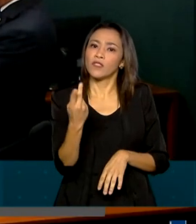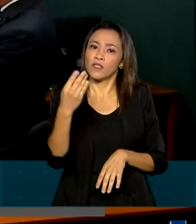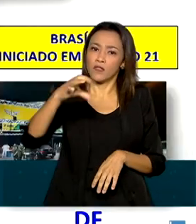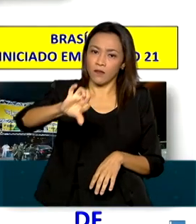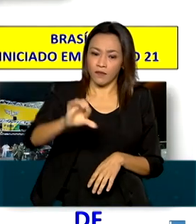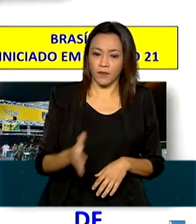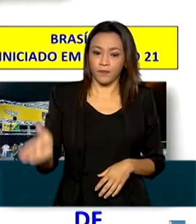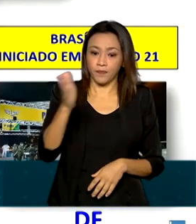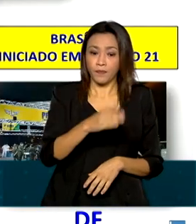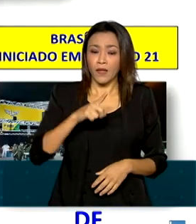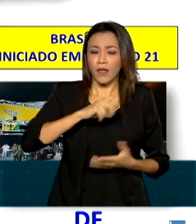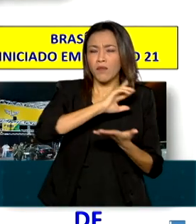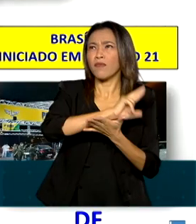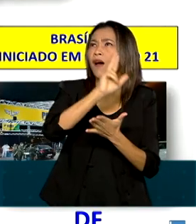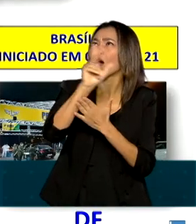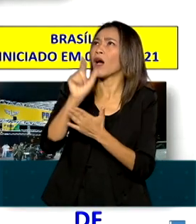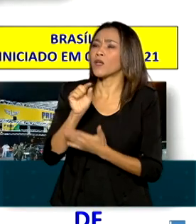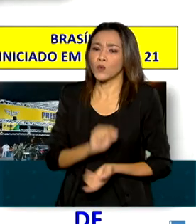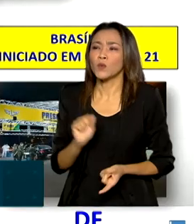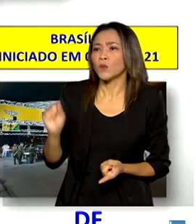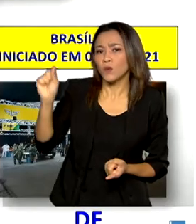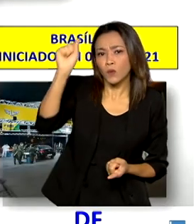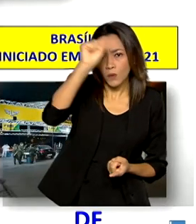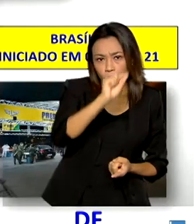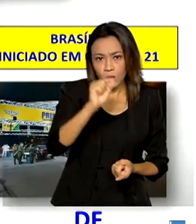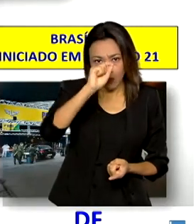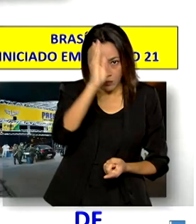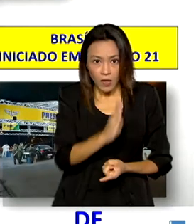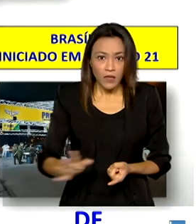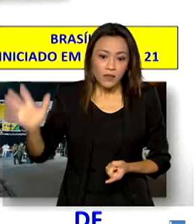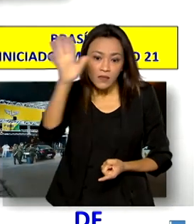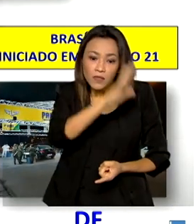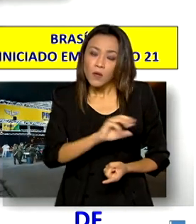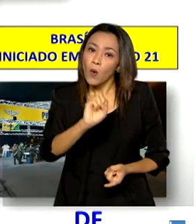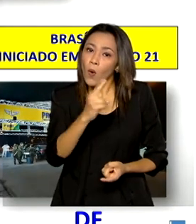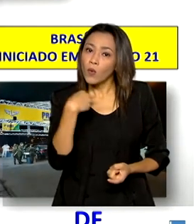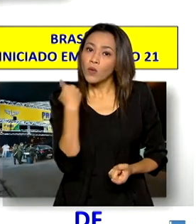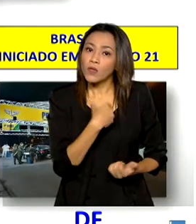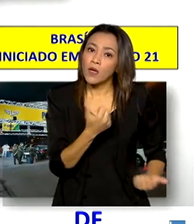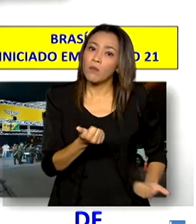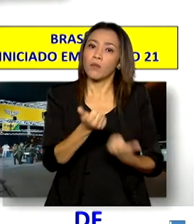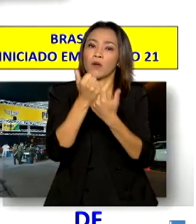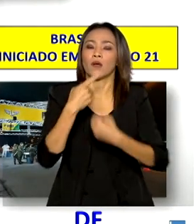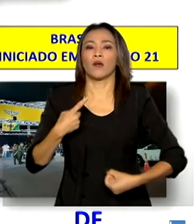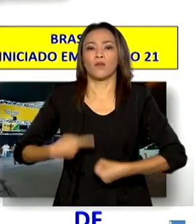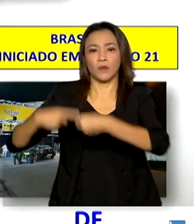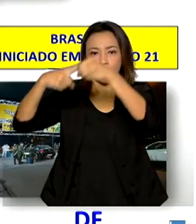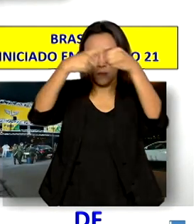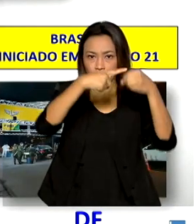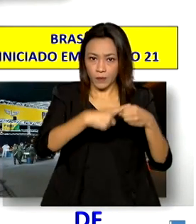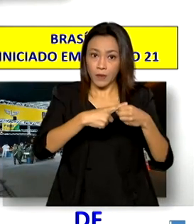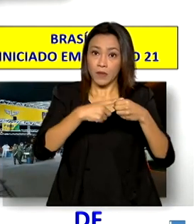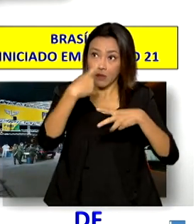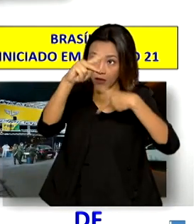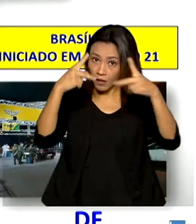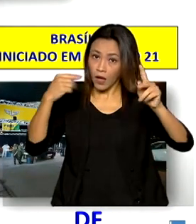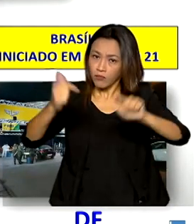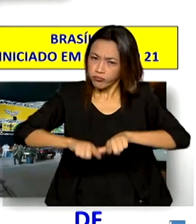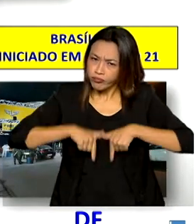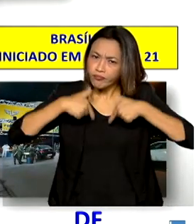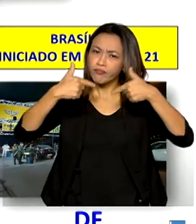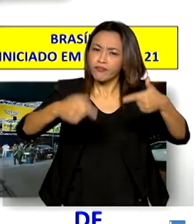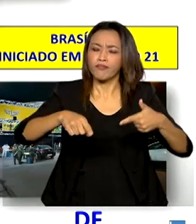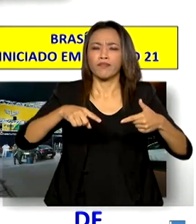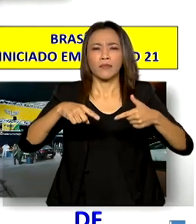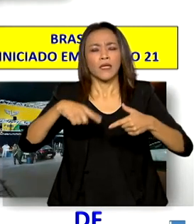vacinação, ou nós instalamos ou nós colaboramos com as prefeituras na execução dos postos, ajudando